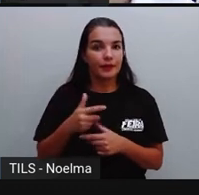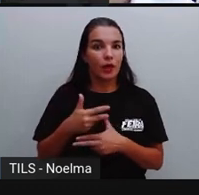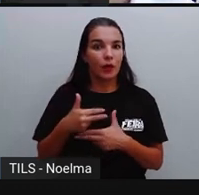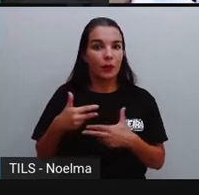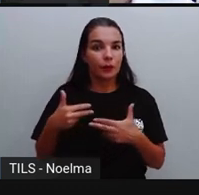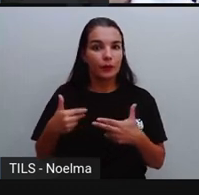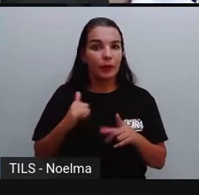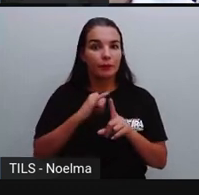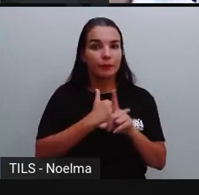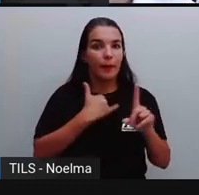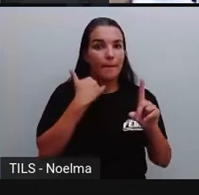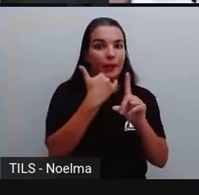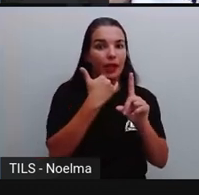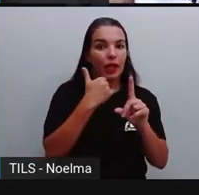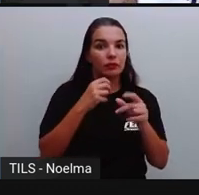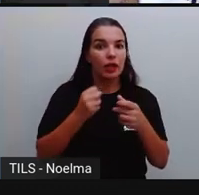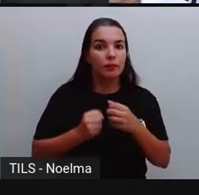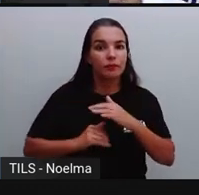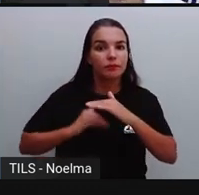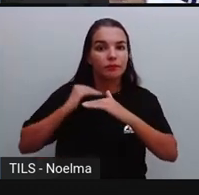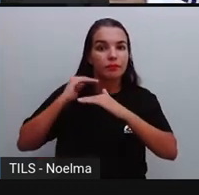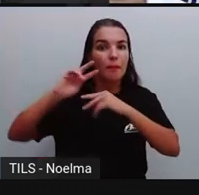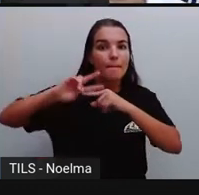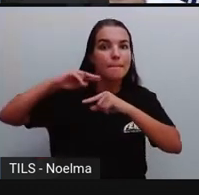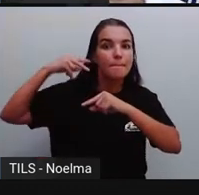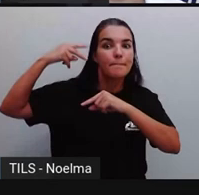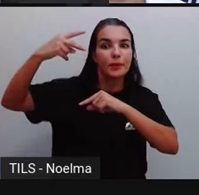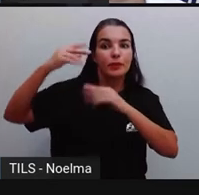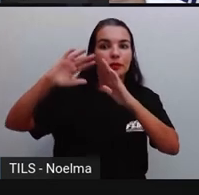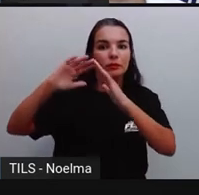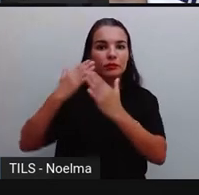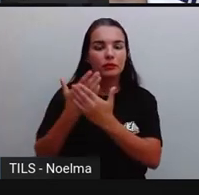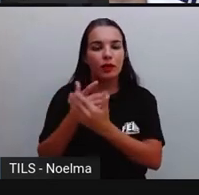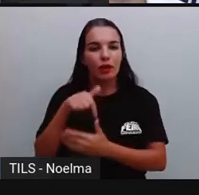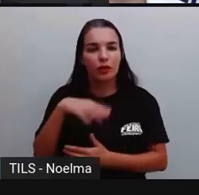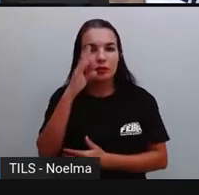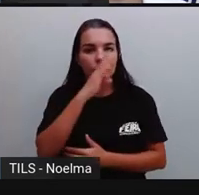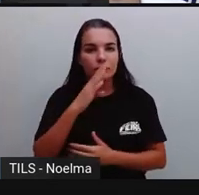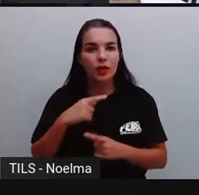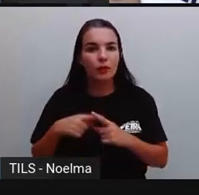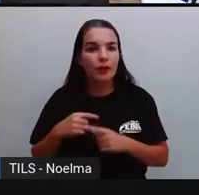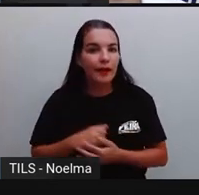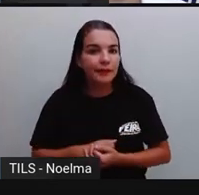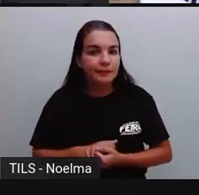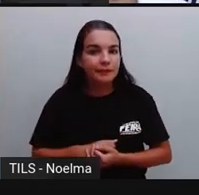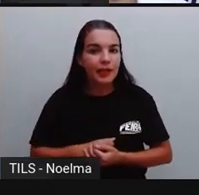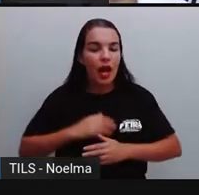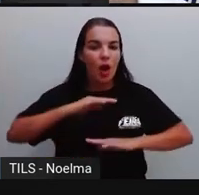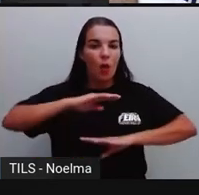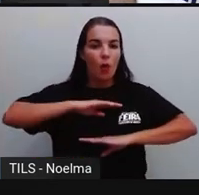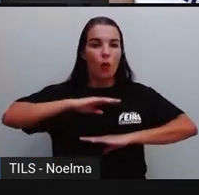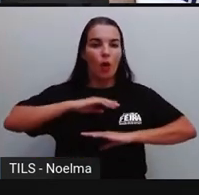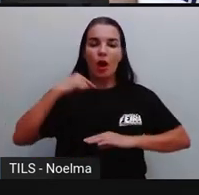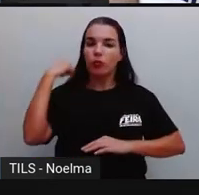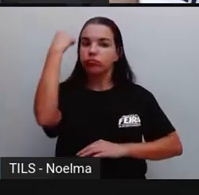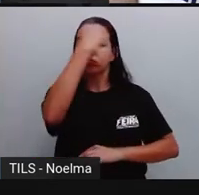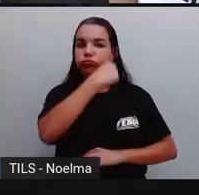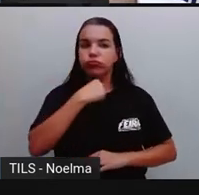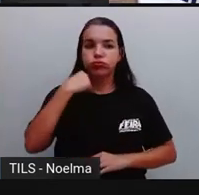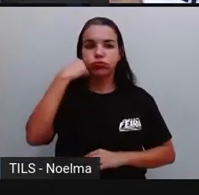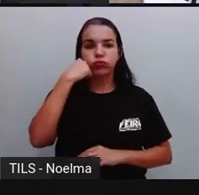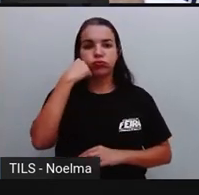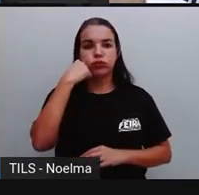pesquisa feita aí pelo IBGE, onde ele fala que a aparência física é um dos principais motivos de bullying,